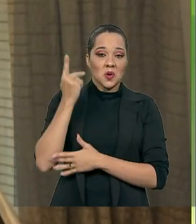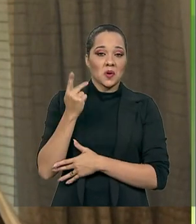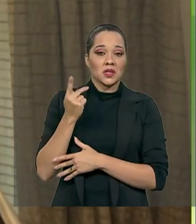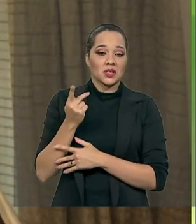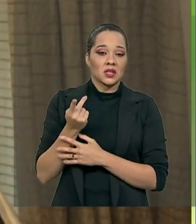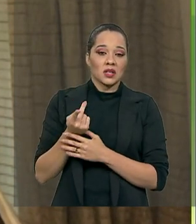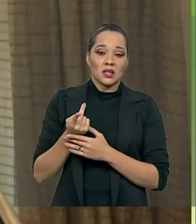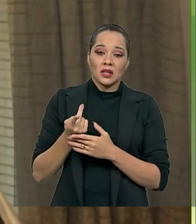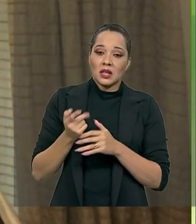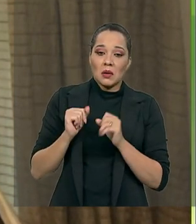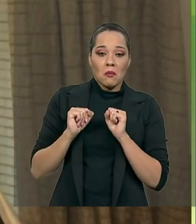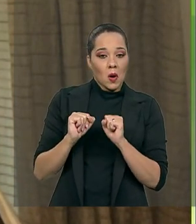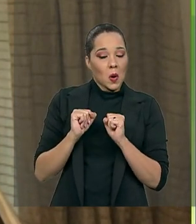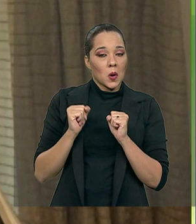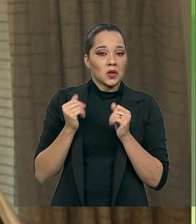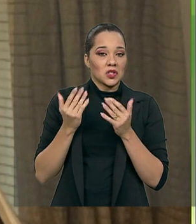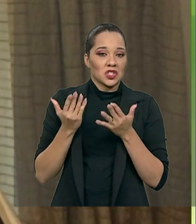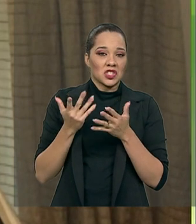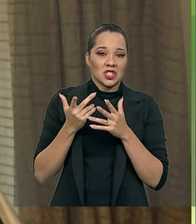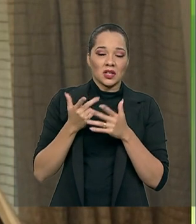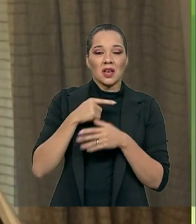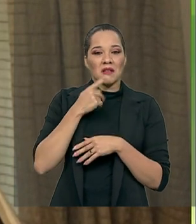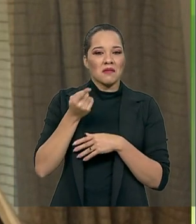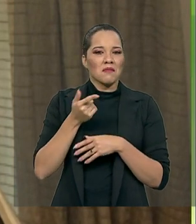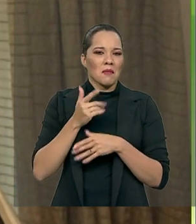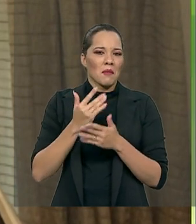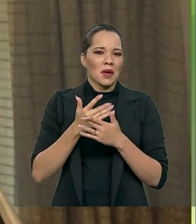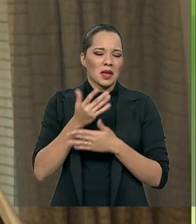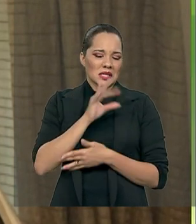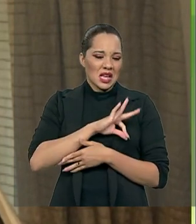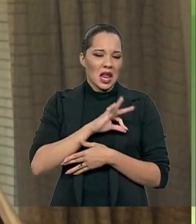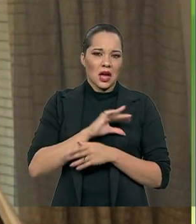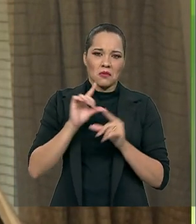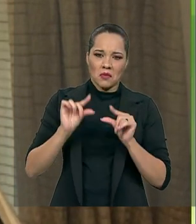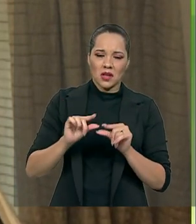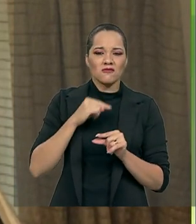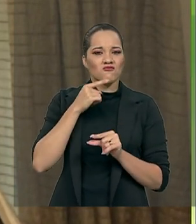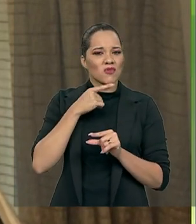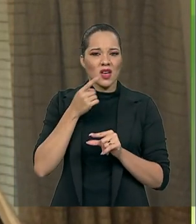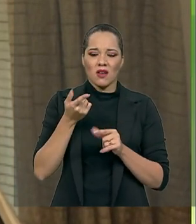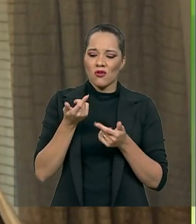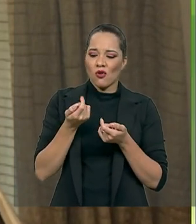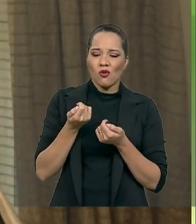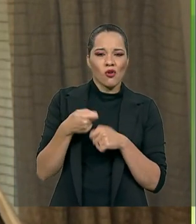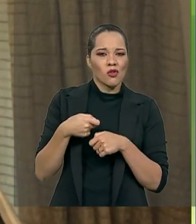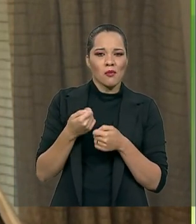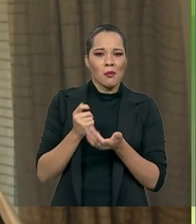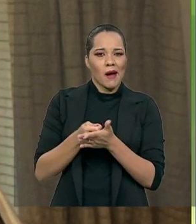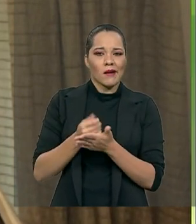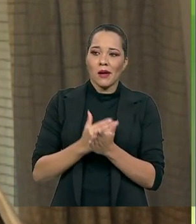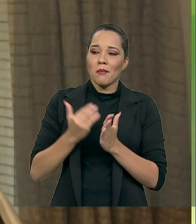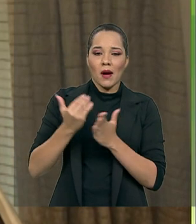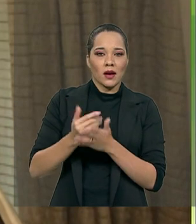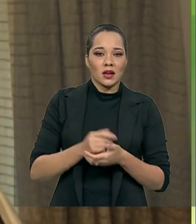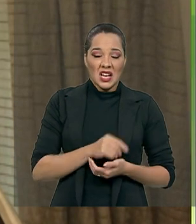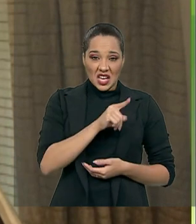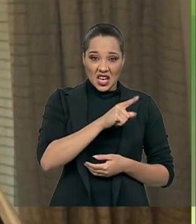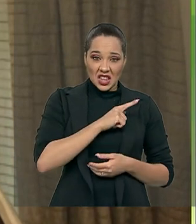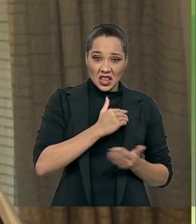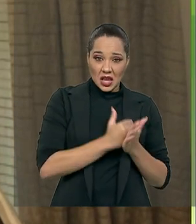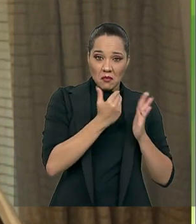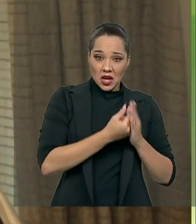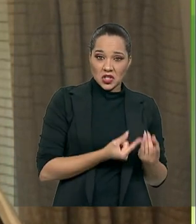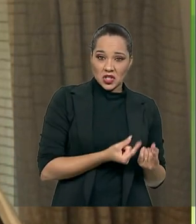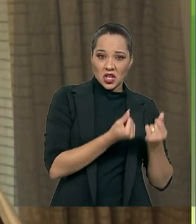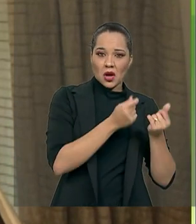menos, quem tem menos condições financeiras e menos tributo quem tem mais